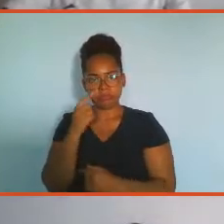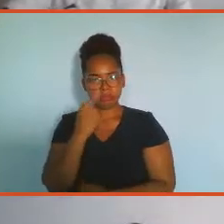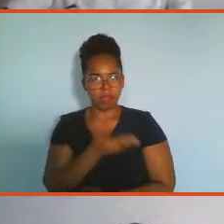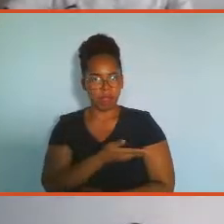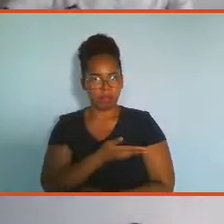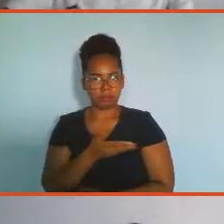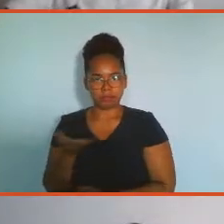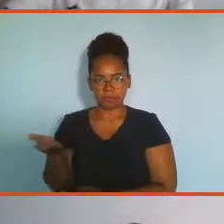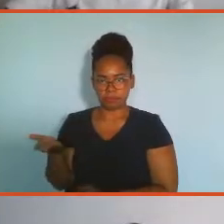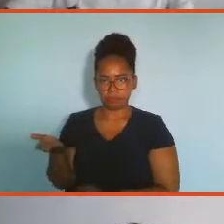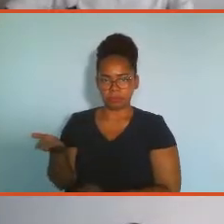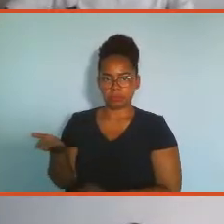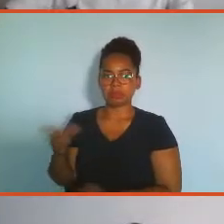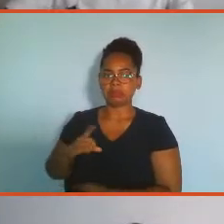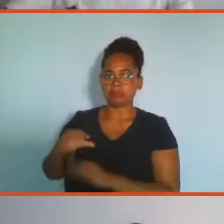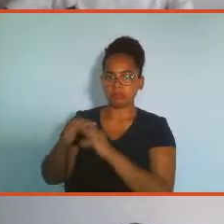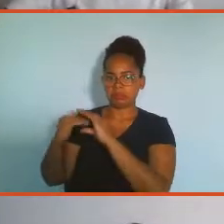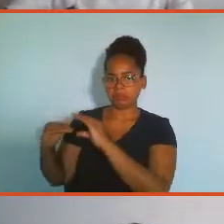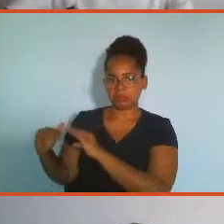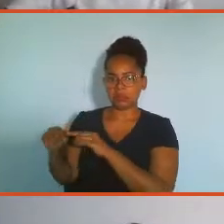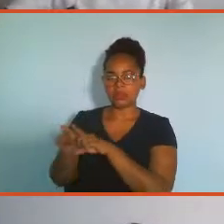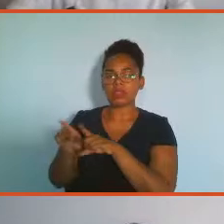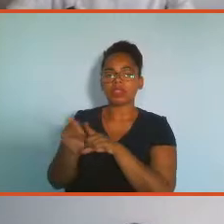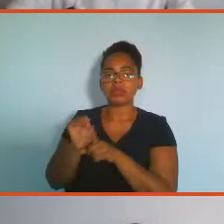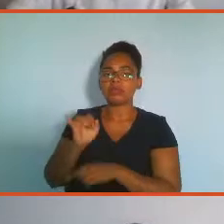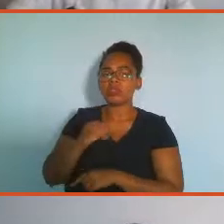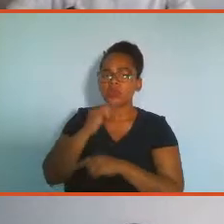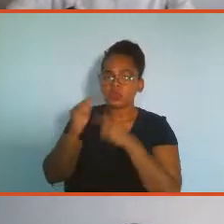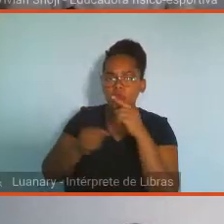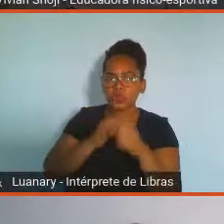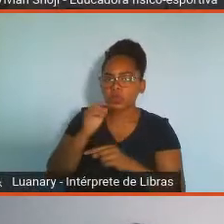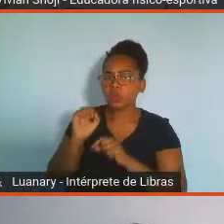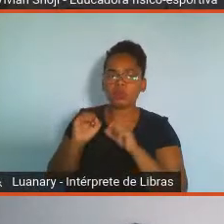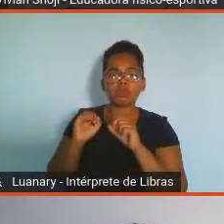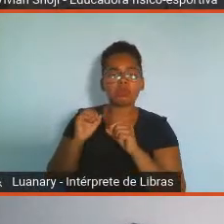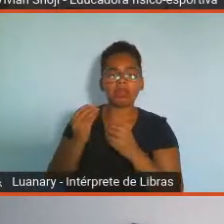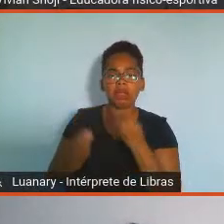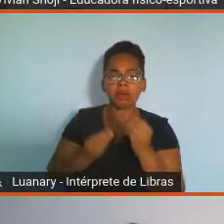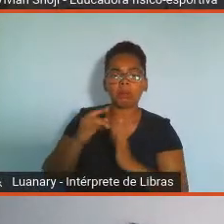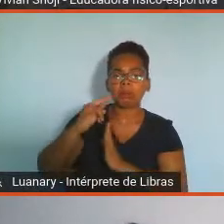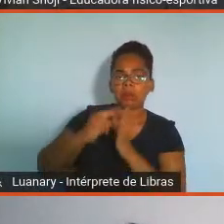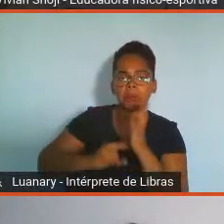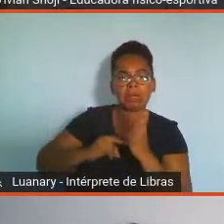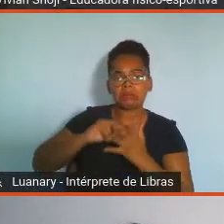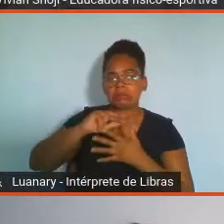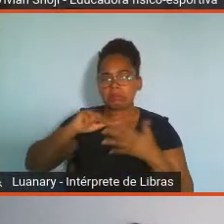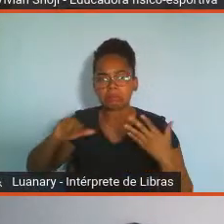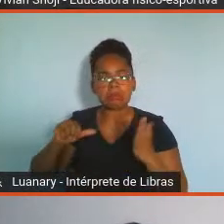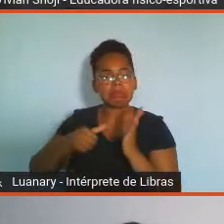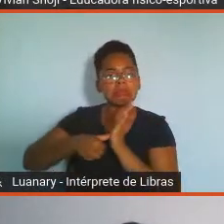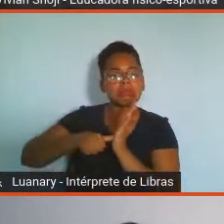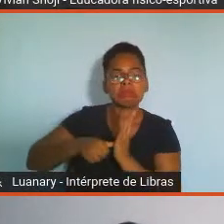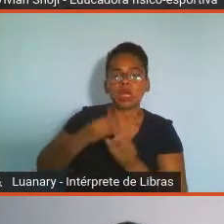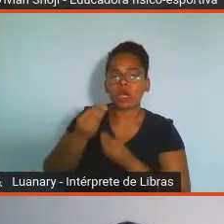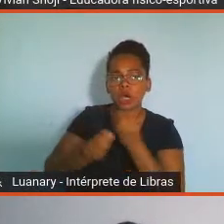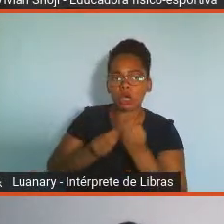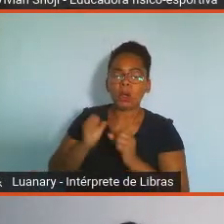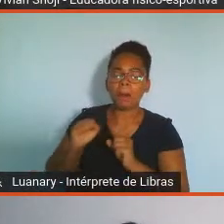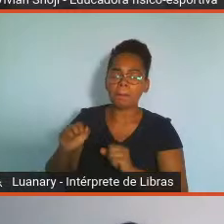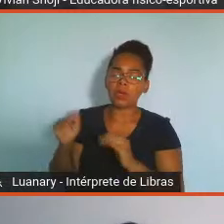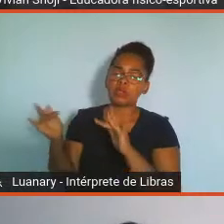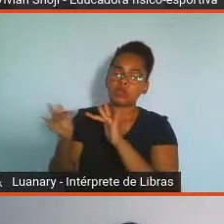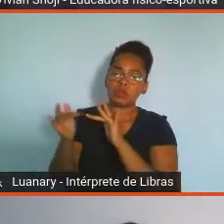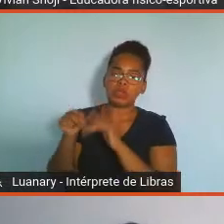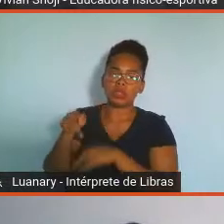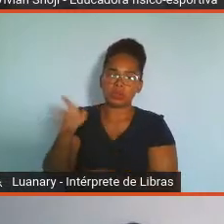sobre credencial do portal Sesc São Paulo .br Então, hoje nós temos algumas unidades que há algumas